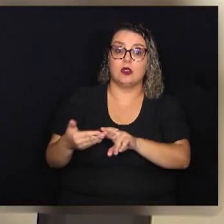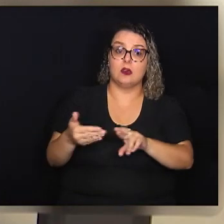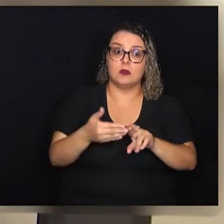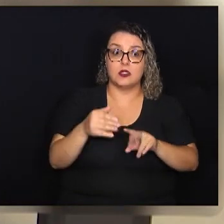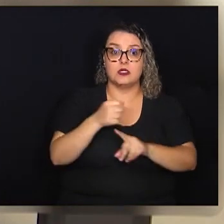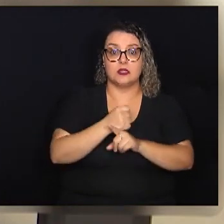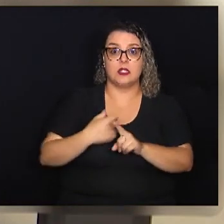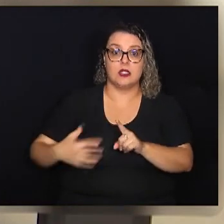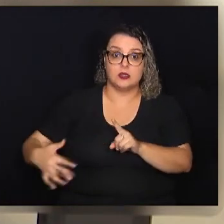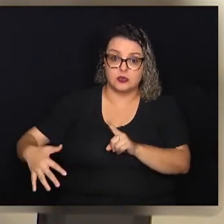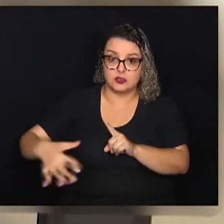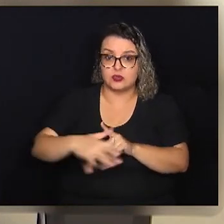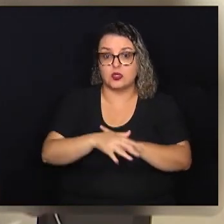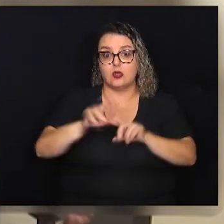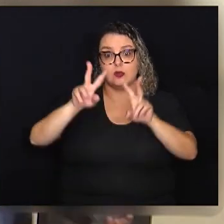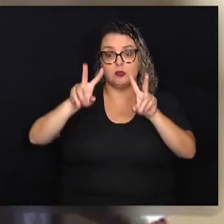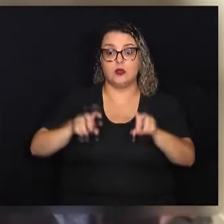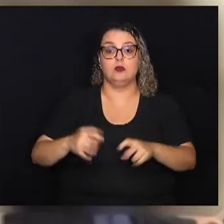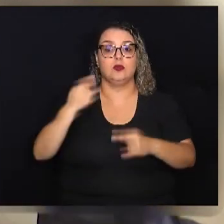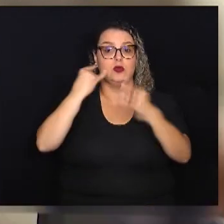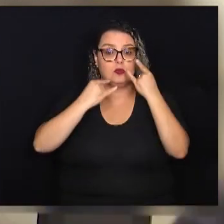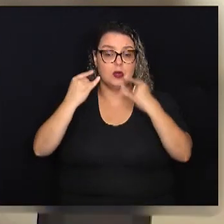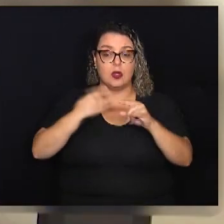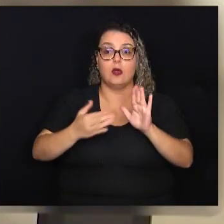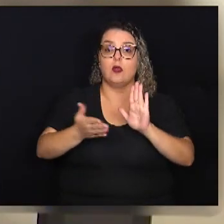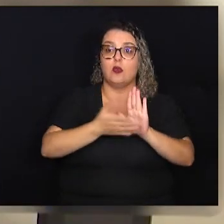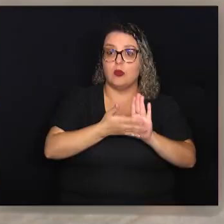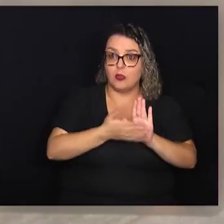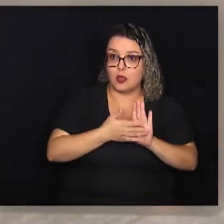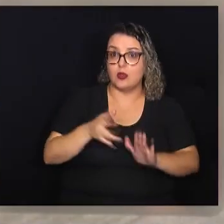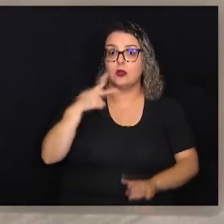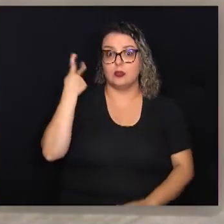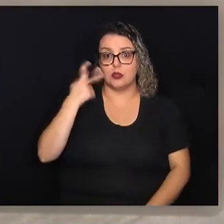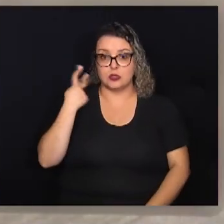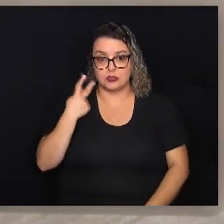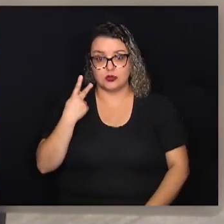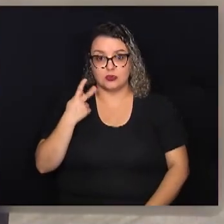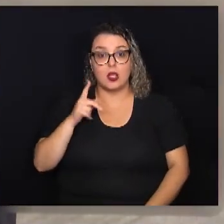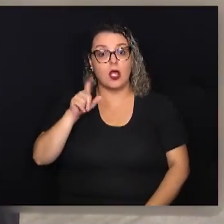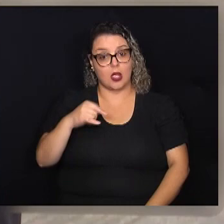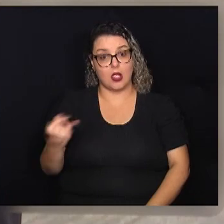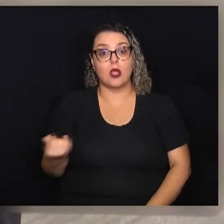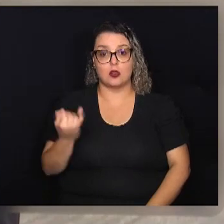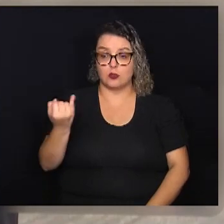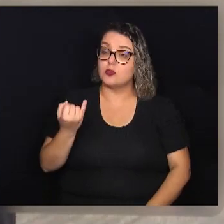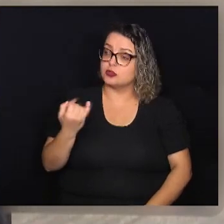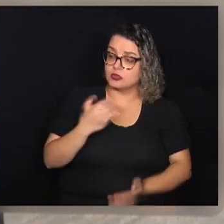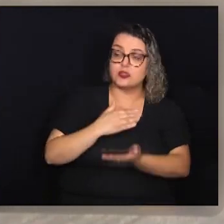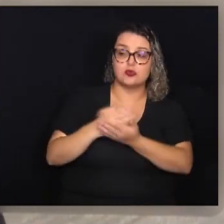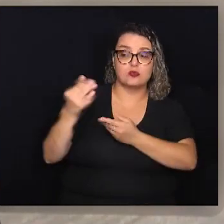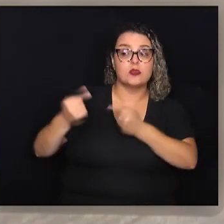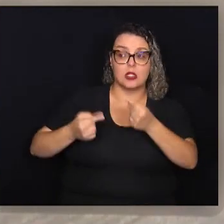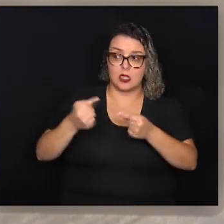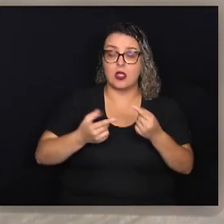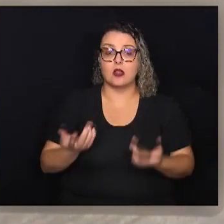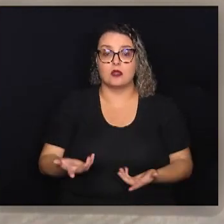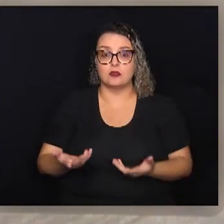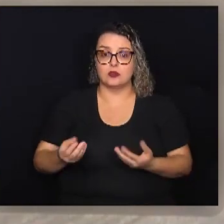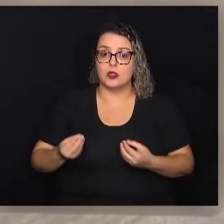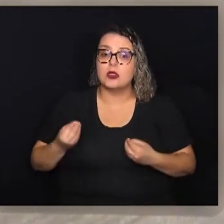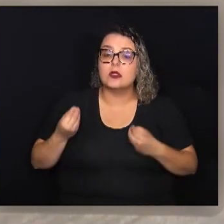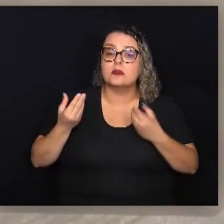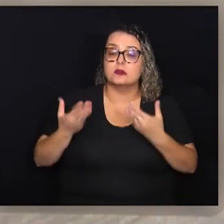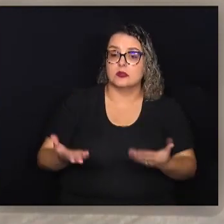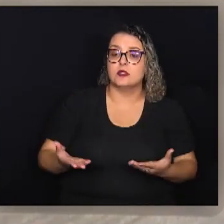sobre temas de interesse propostos pelos vereadores. É importante a gente começar essa discussão trazendo